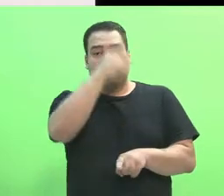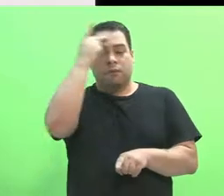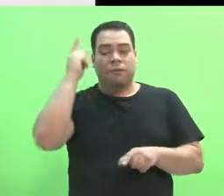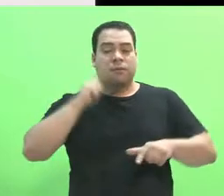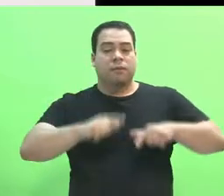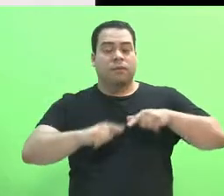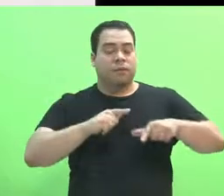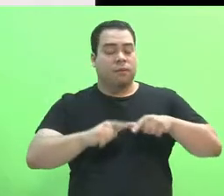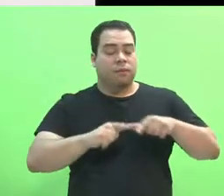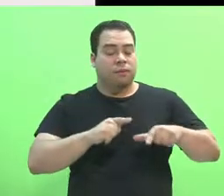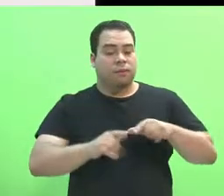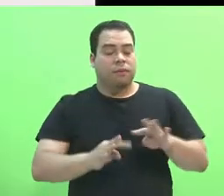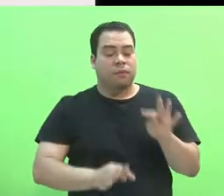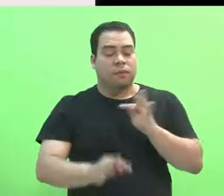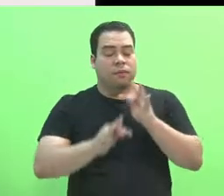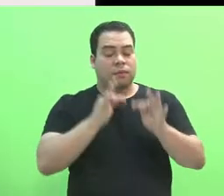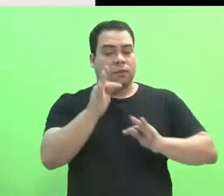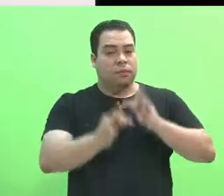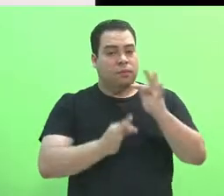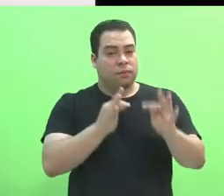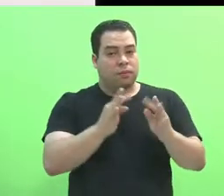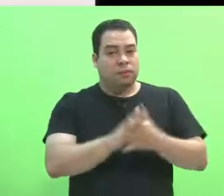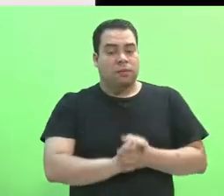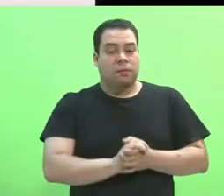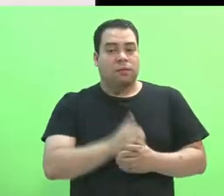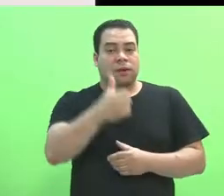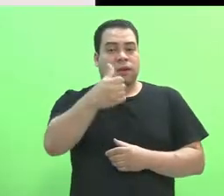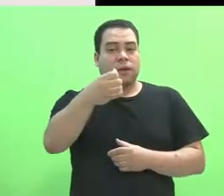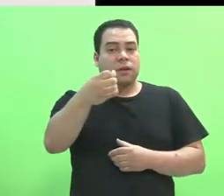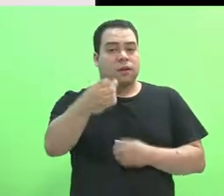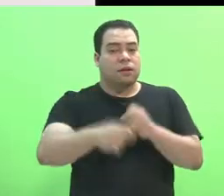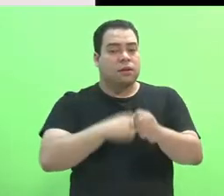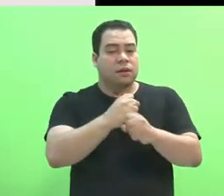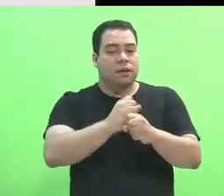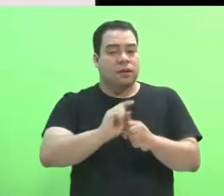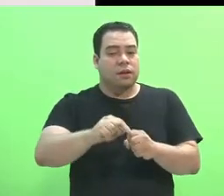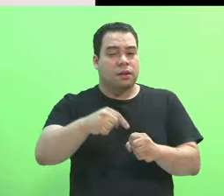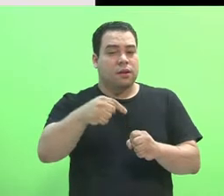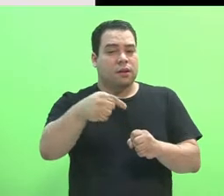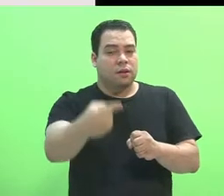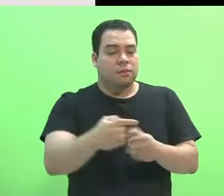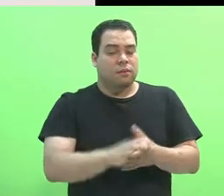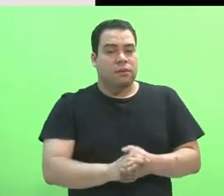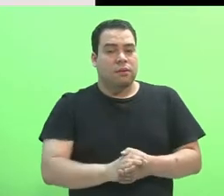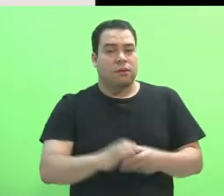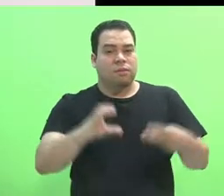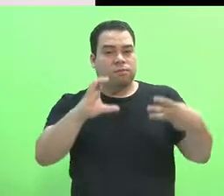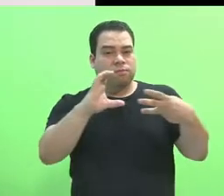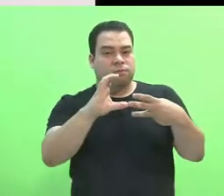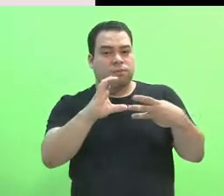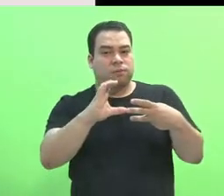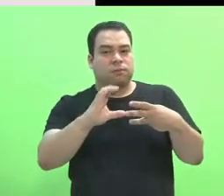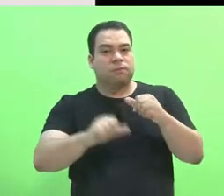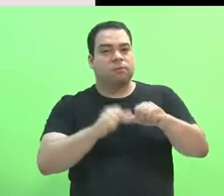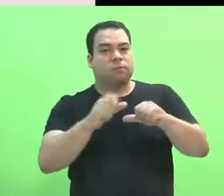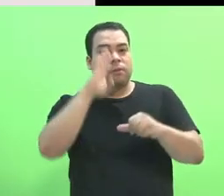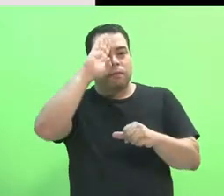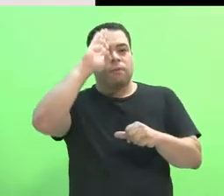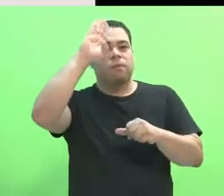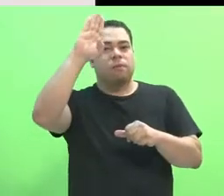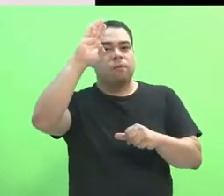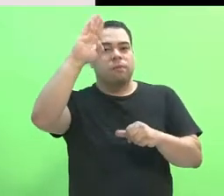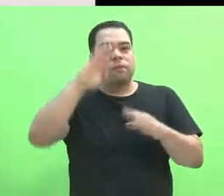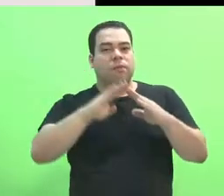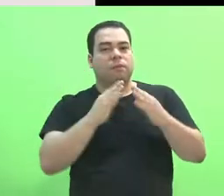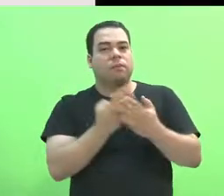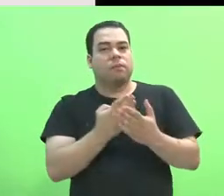16 anos depois, os Cefetes viraram a unidade padrão da rede federal, de ensino profissional, científico e